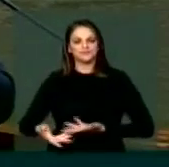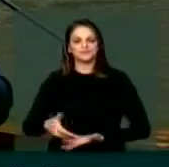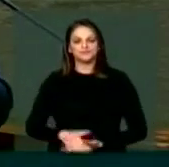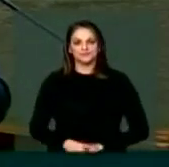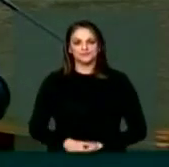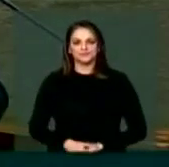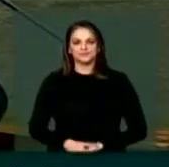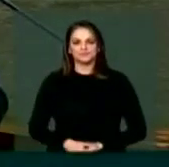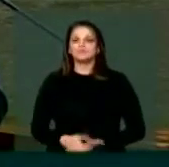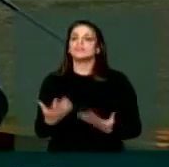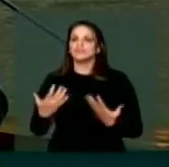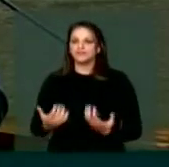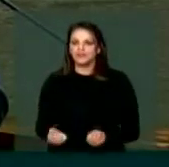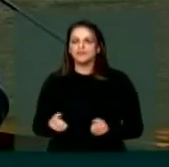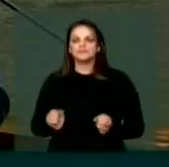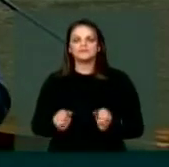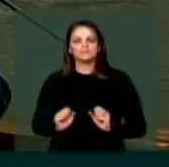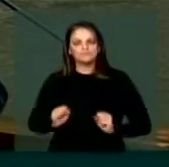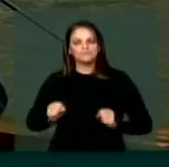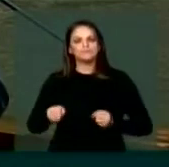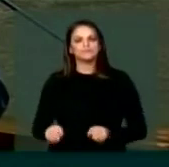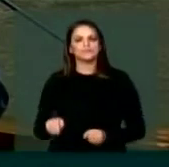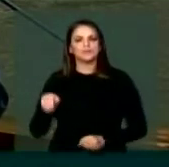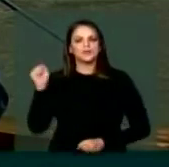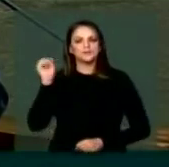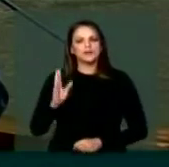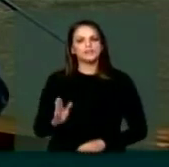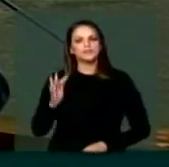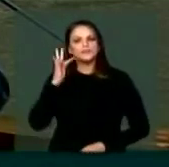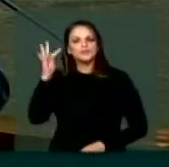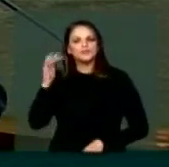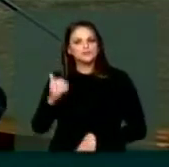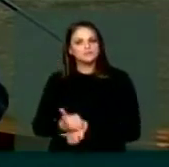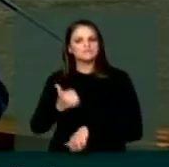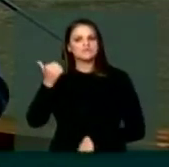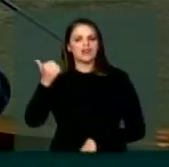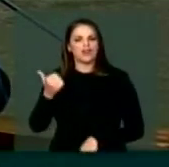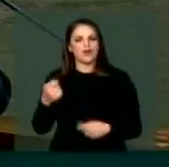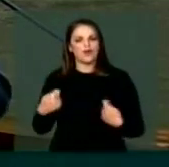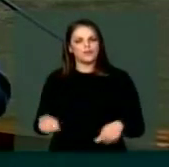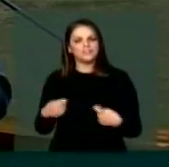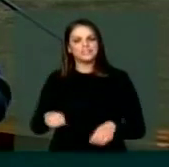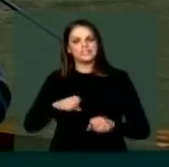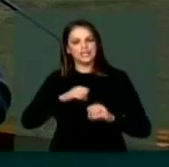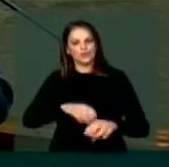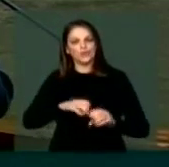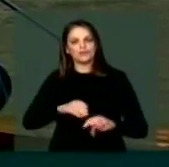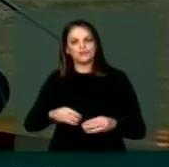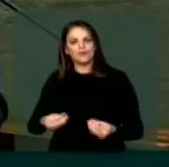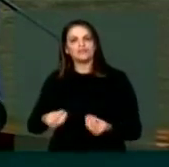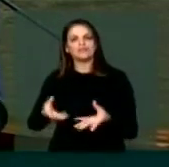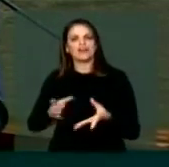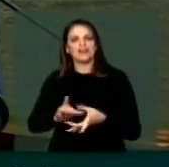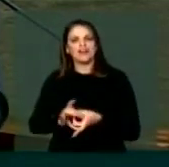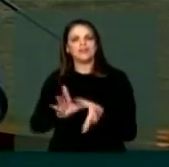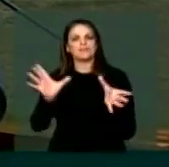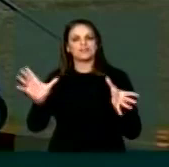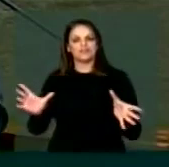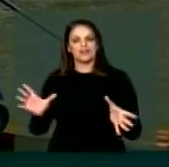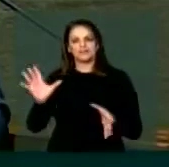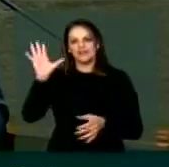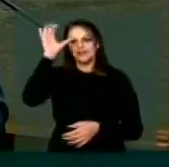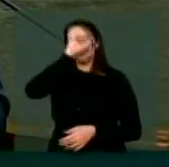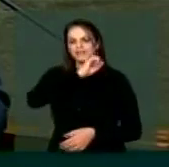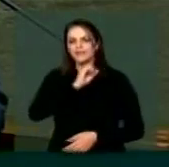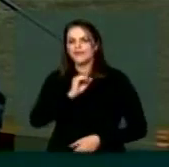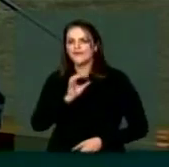Vamos construir um Brasil melhor com a educação libertadora, emancipatória, cidadã,